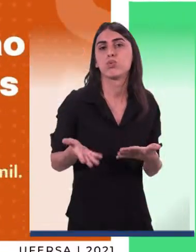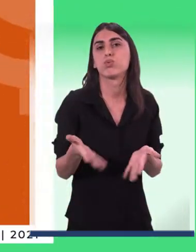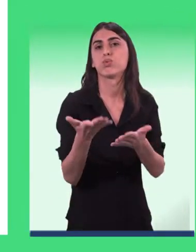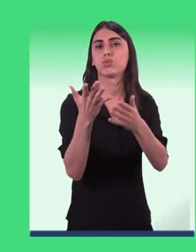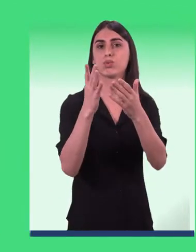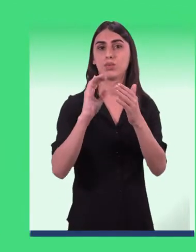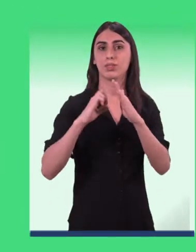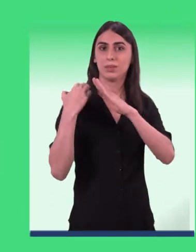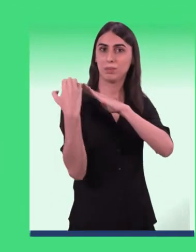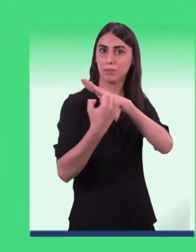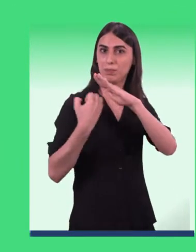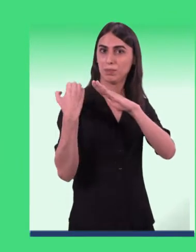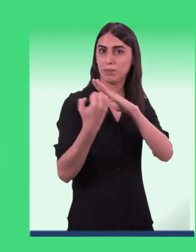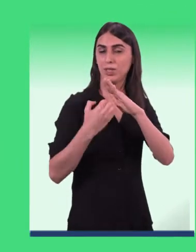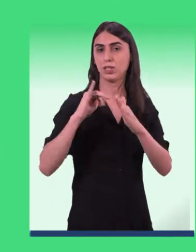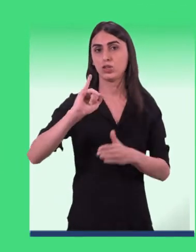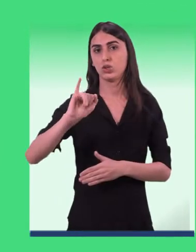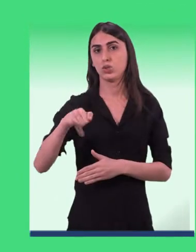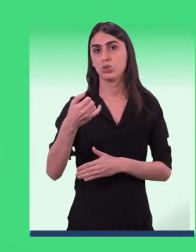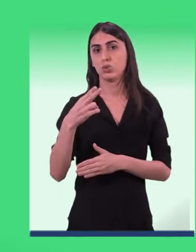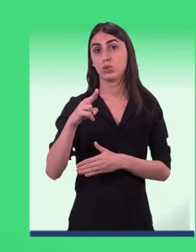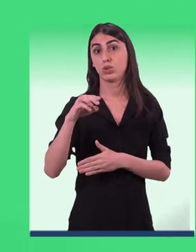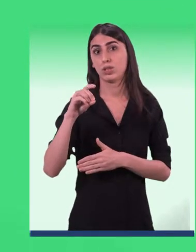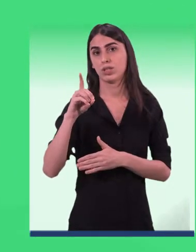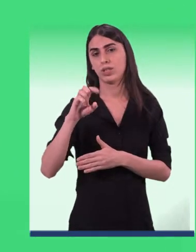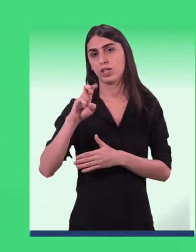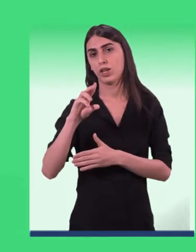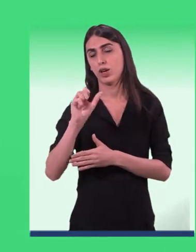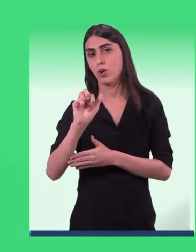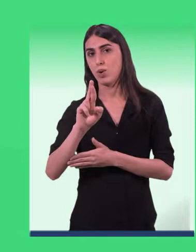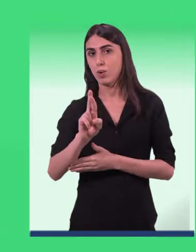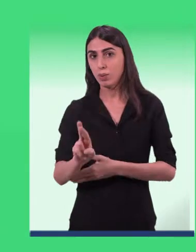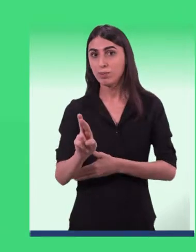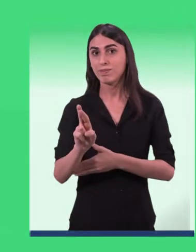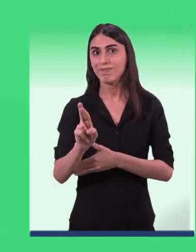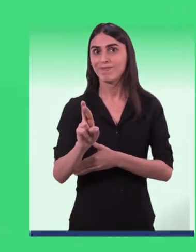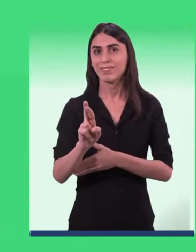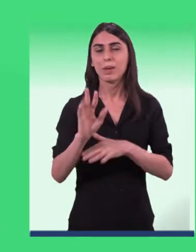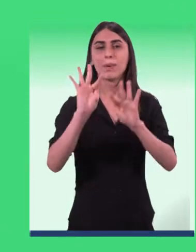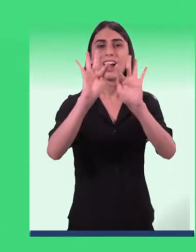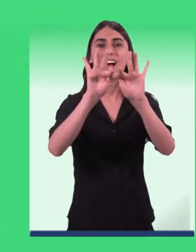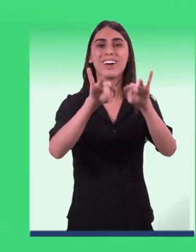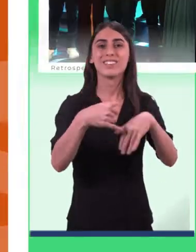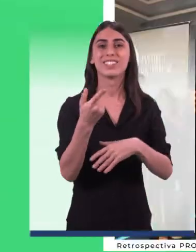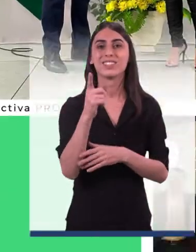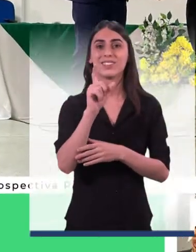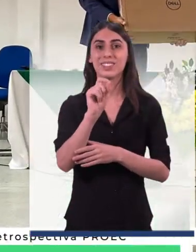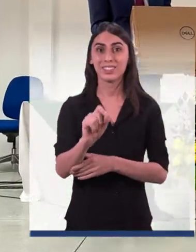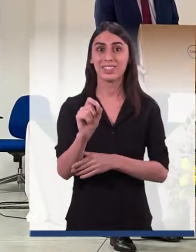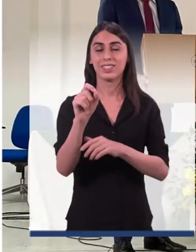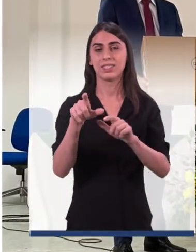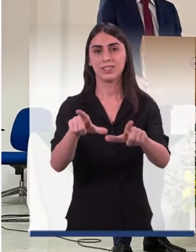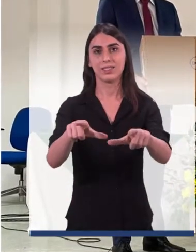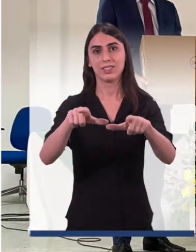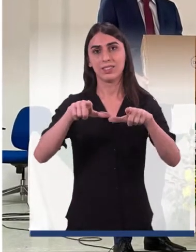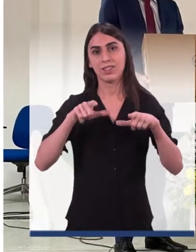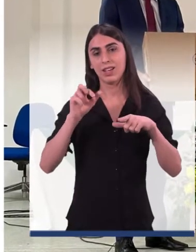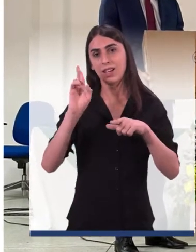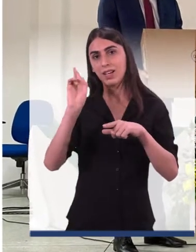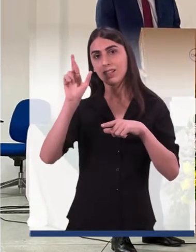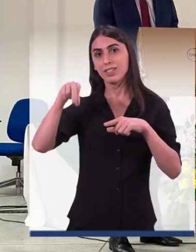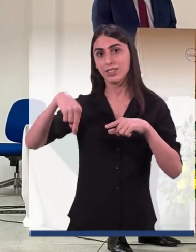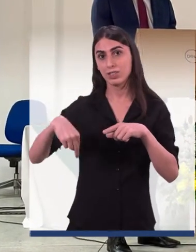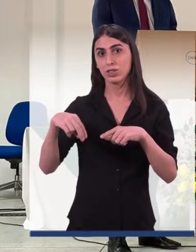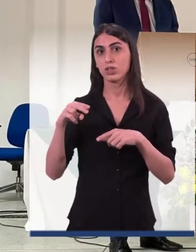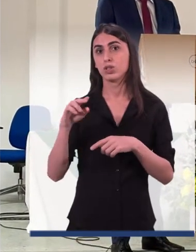fomentar as ações de empresas júnior dentro da UFERSA. E para fechar com chave de ouro, a UFERSA foi certificada pela